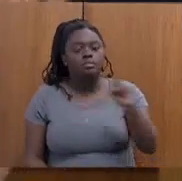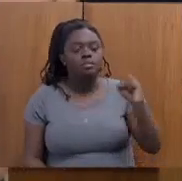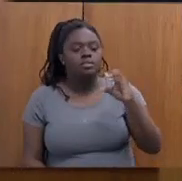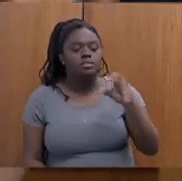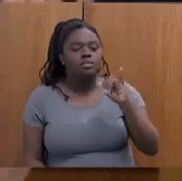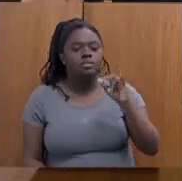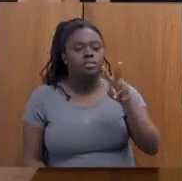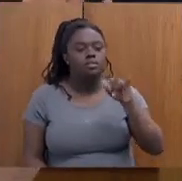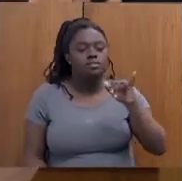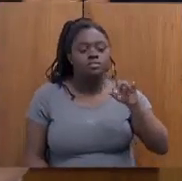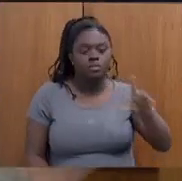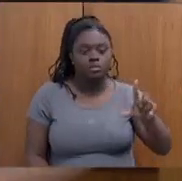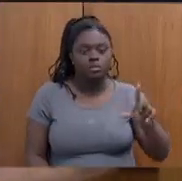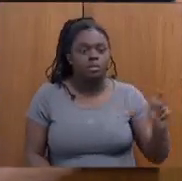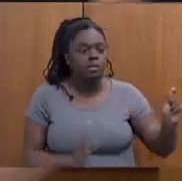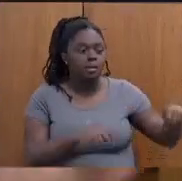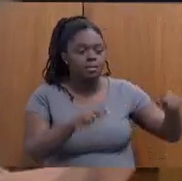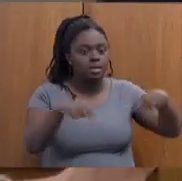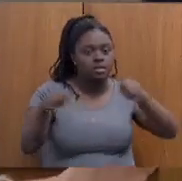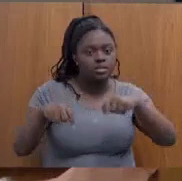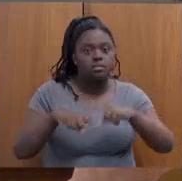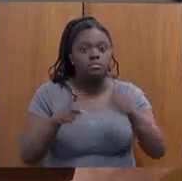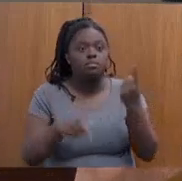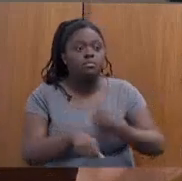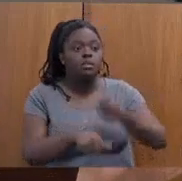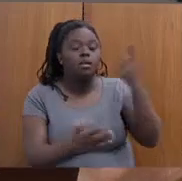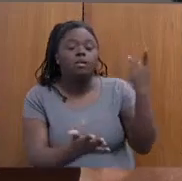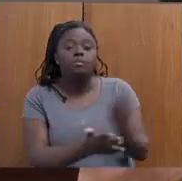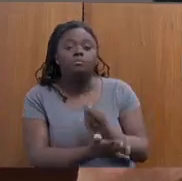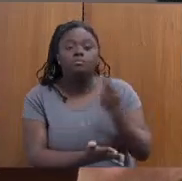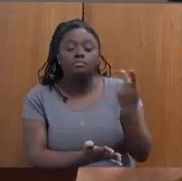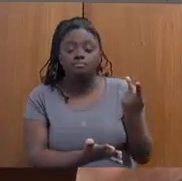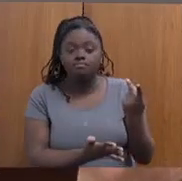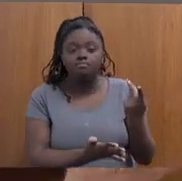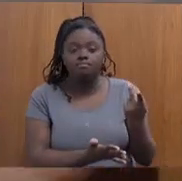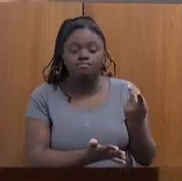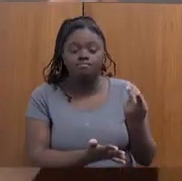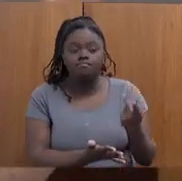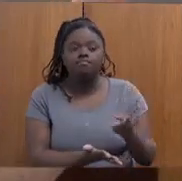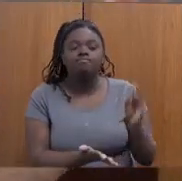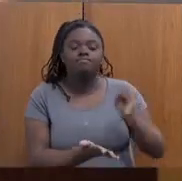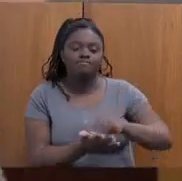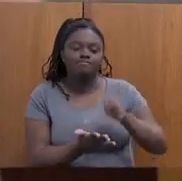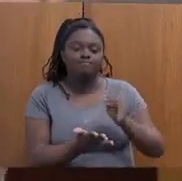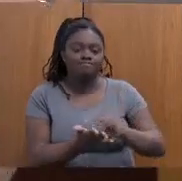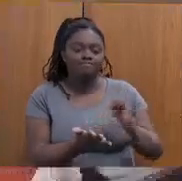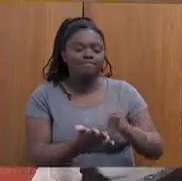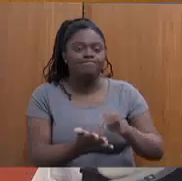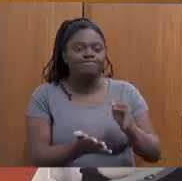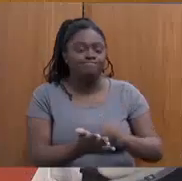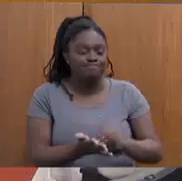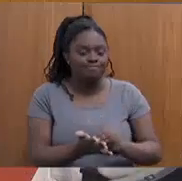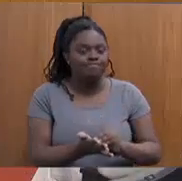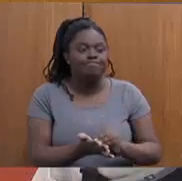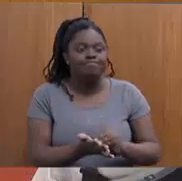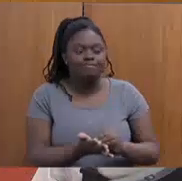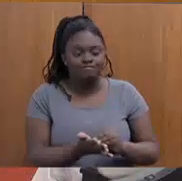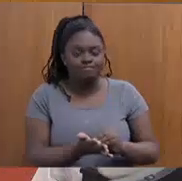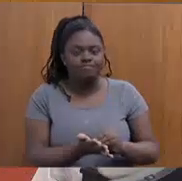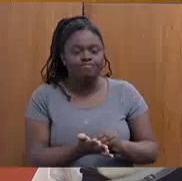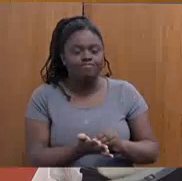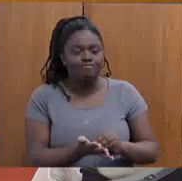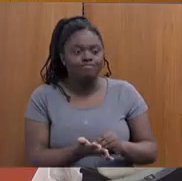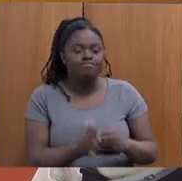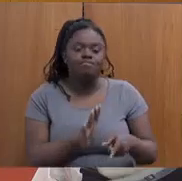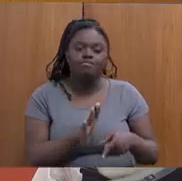capacita tudo. Mas, na hora que acontece... Falta... Falta, vezes, a tem fazer... Uma,